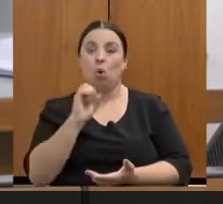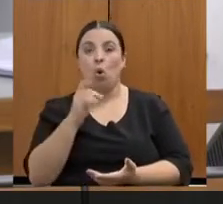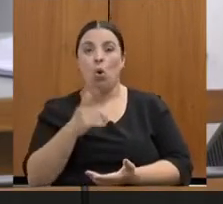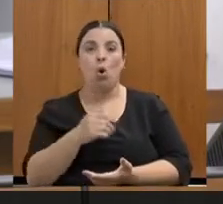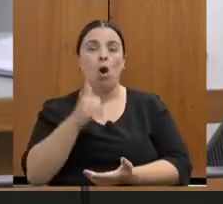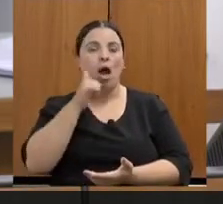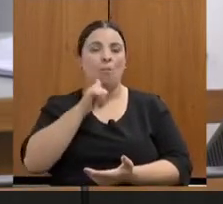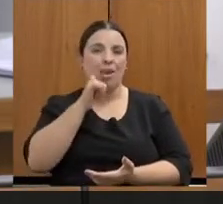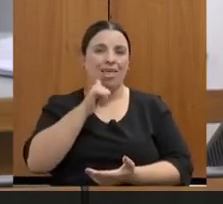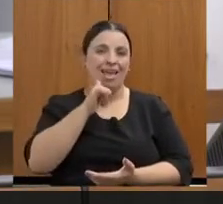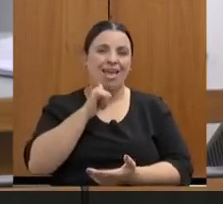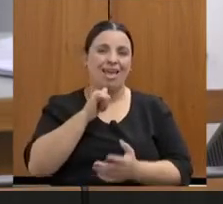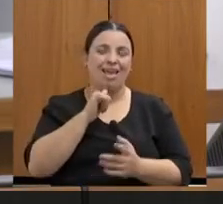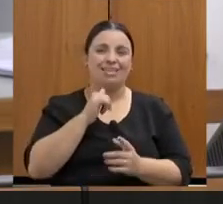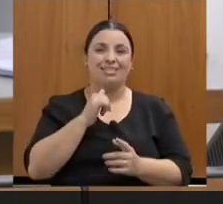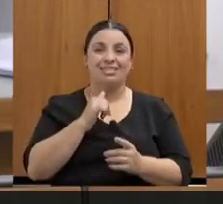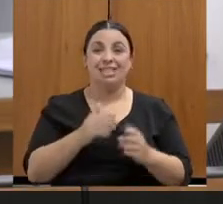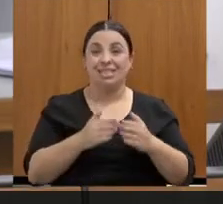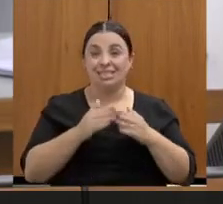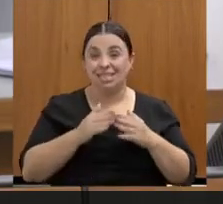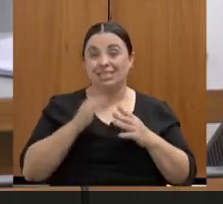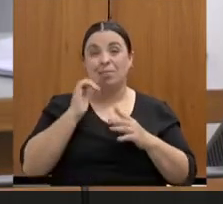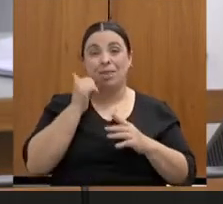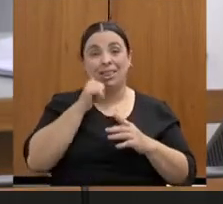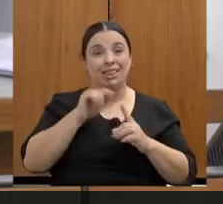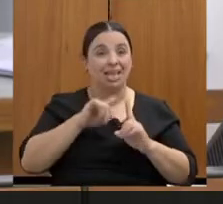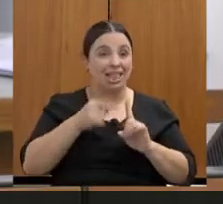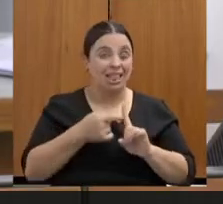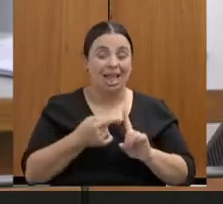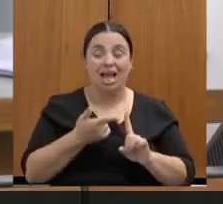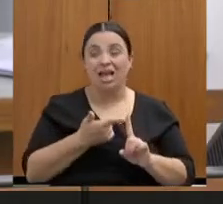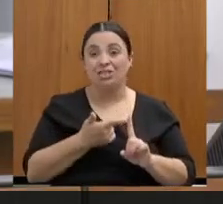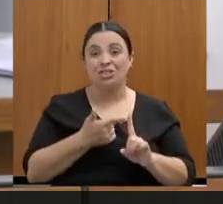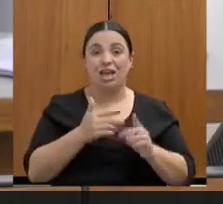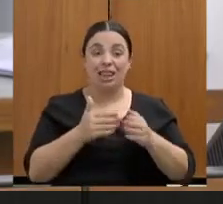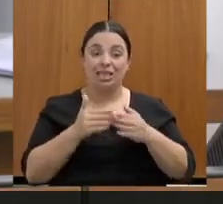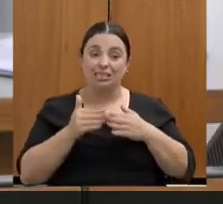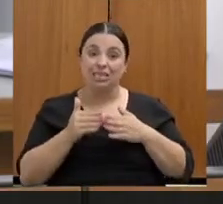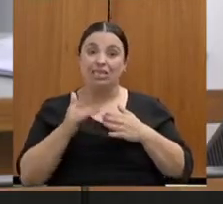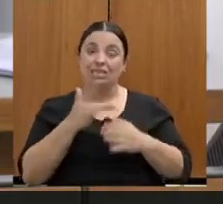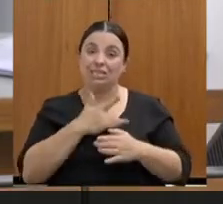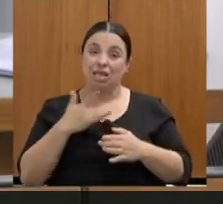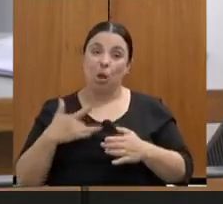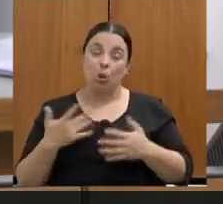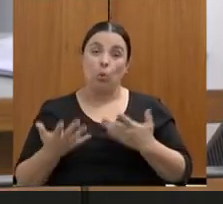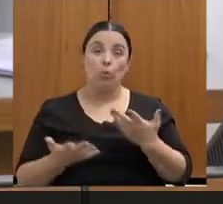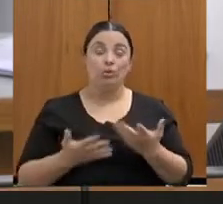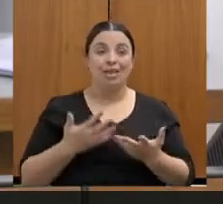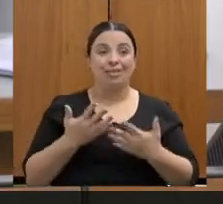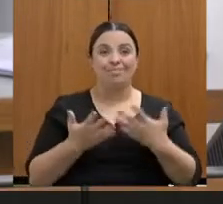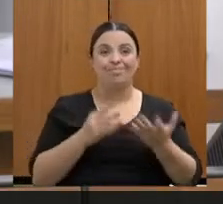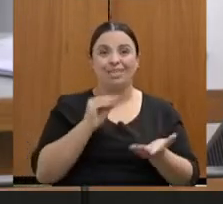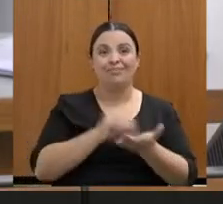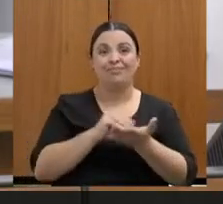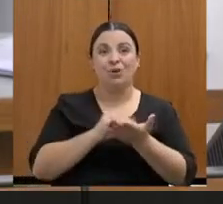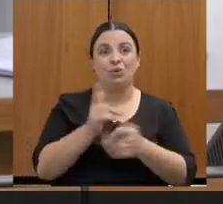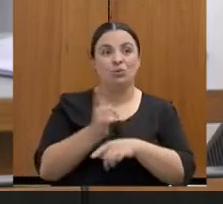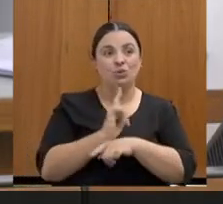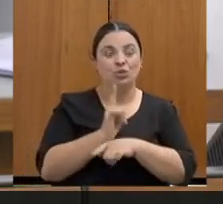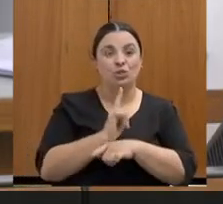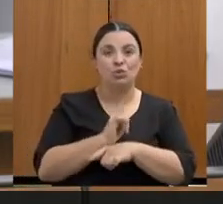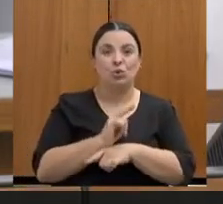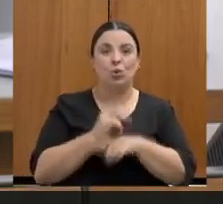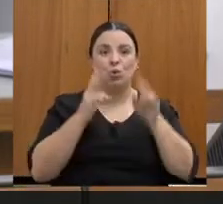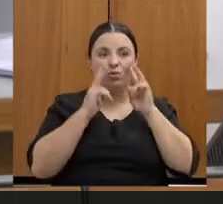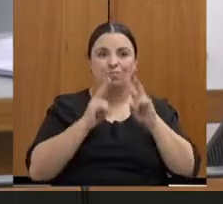maternidade por um tempo, e aí acaba que, sem aquele gestor ali, com um olhar muito próximo da unidade, isso